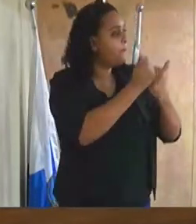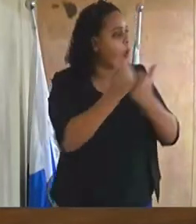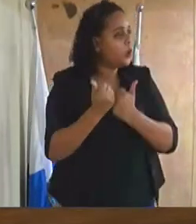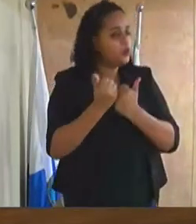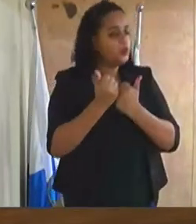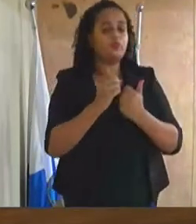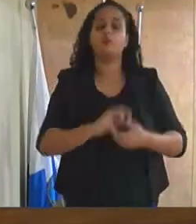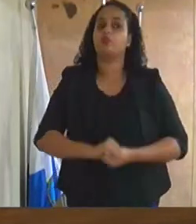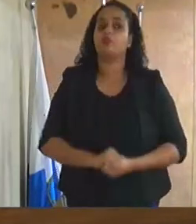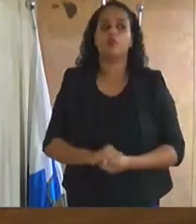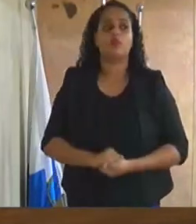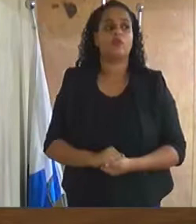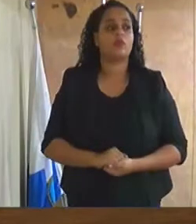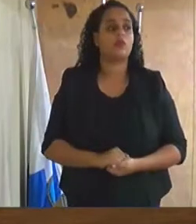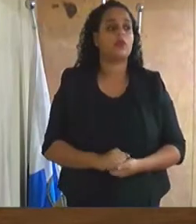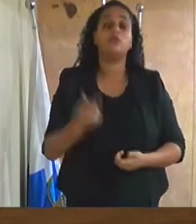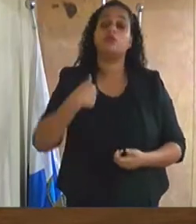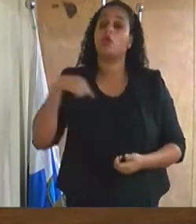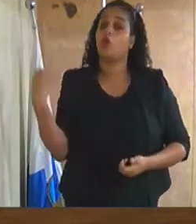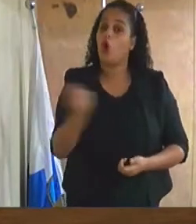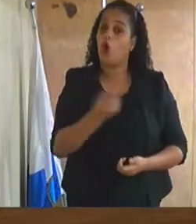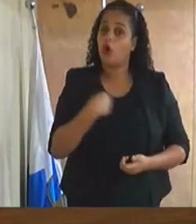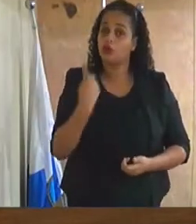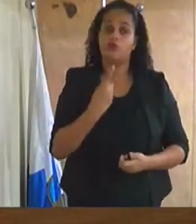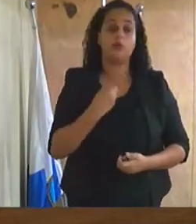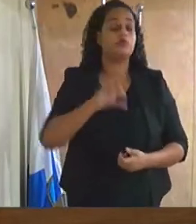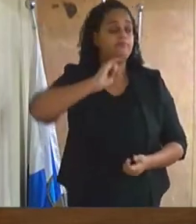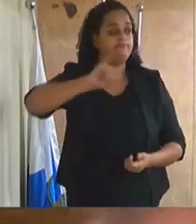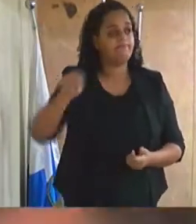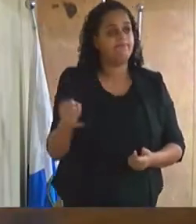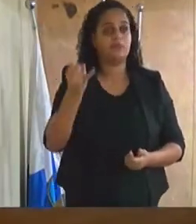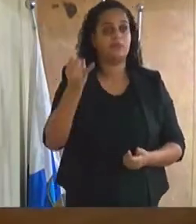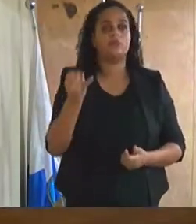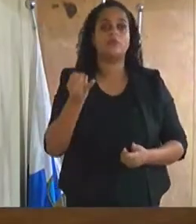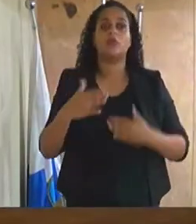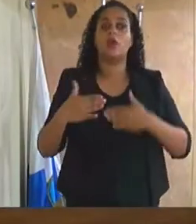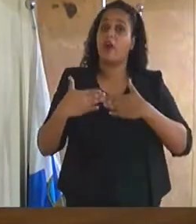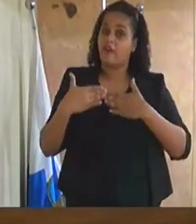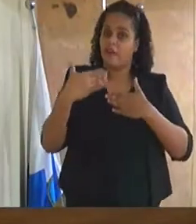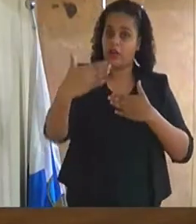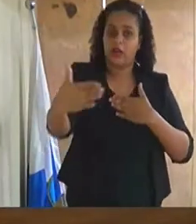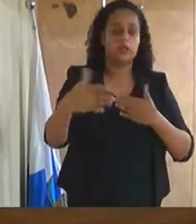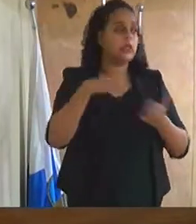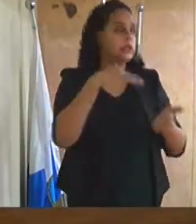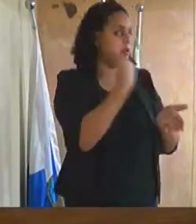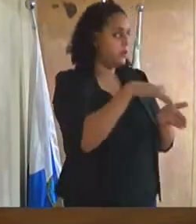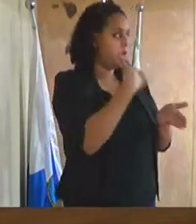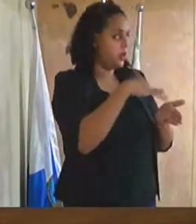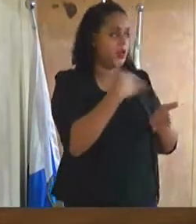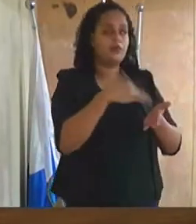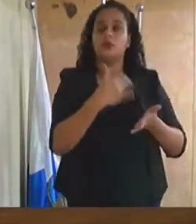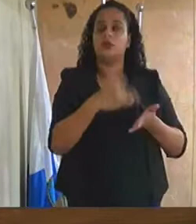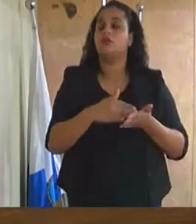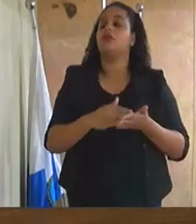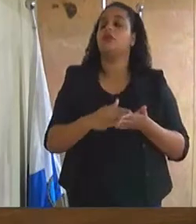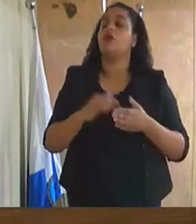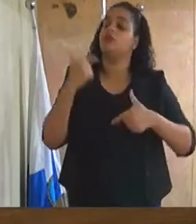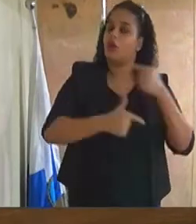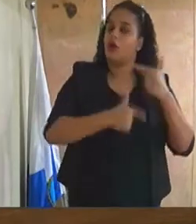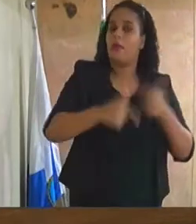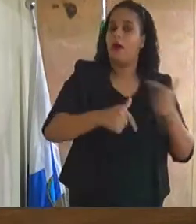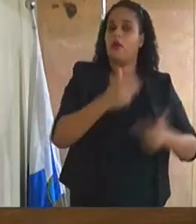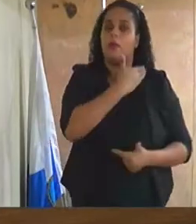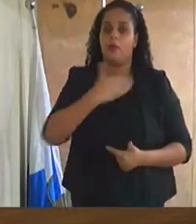Nós que tivemos a oportunidade de estar à frente da Secretaria de Serviço Público durante